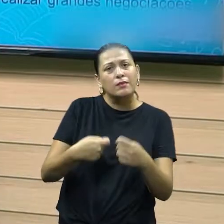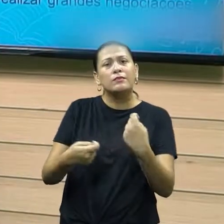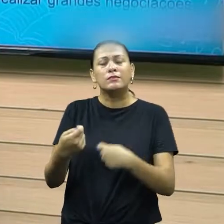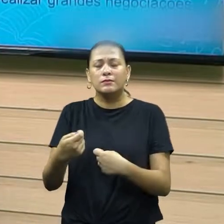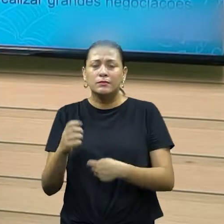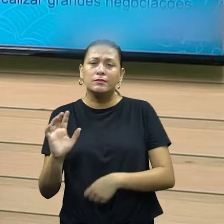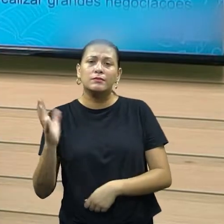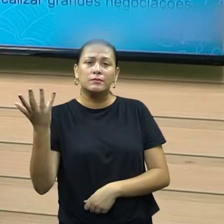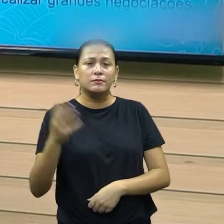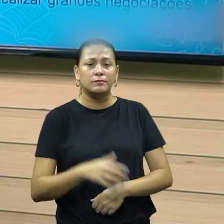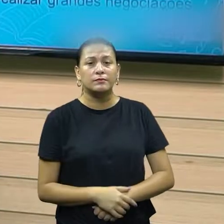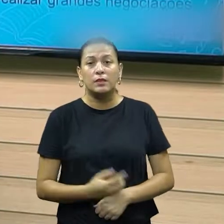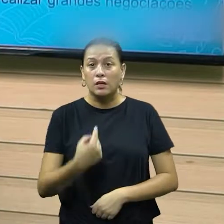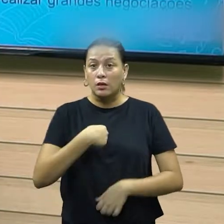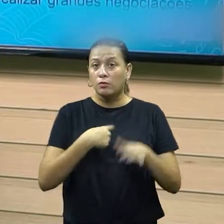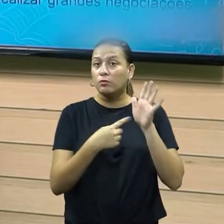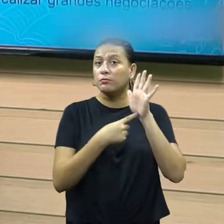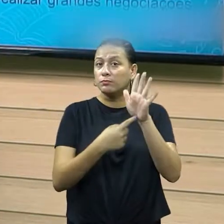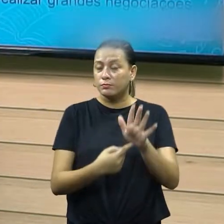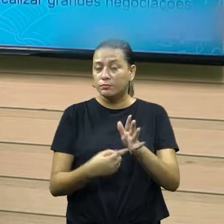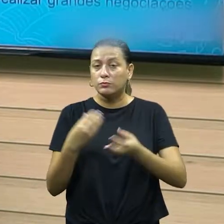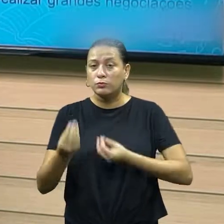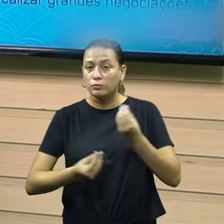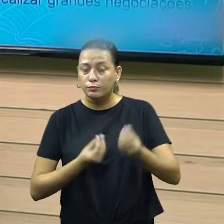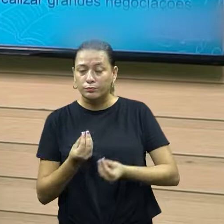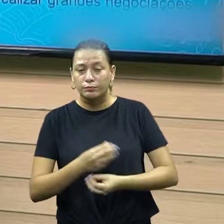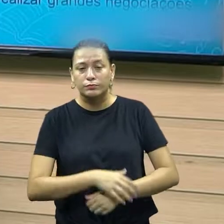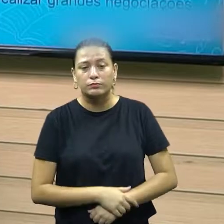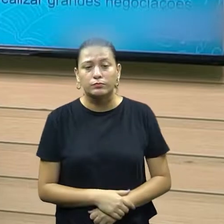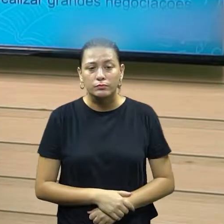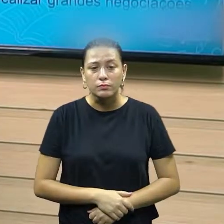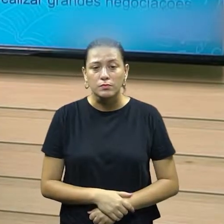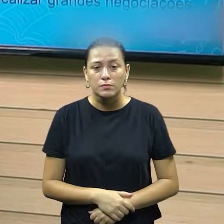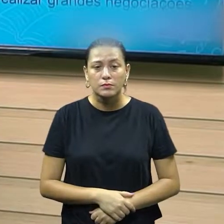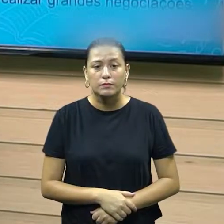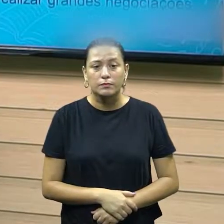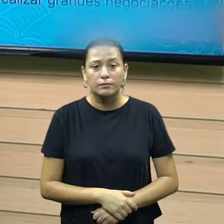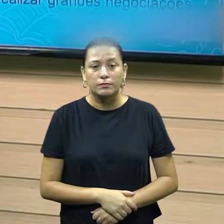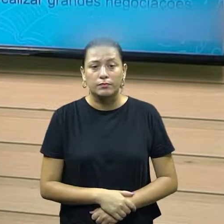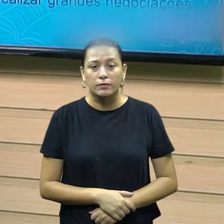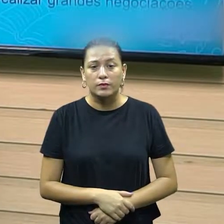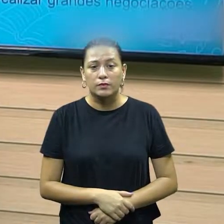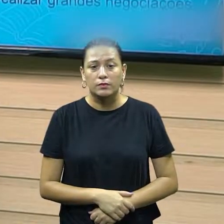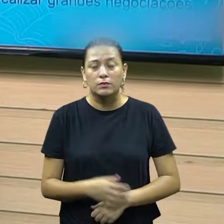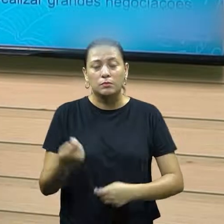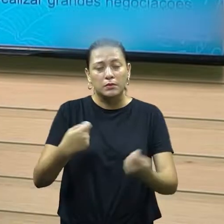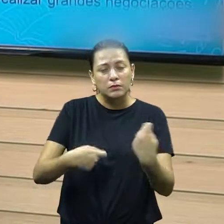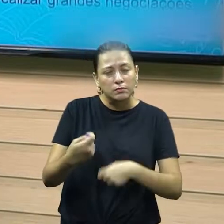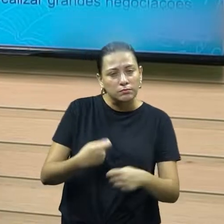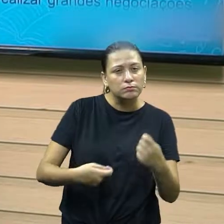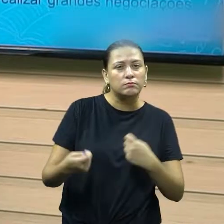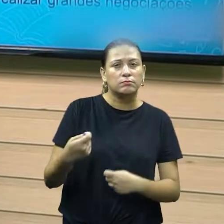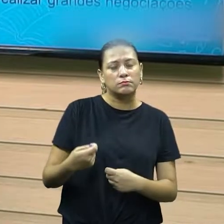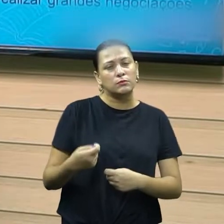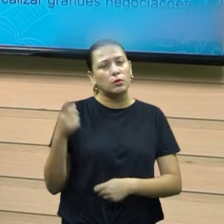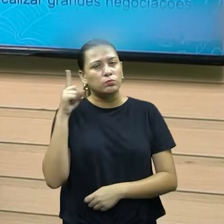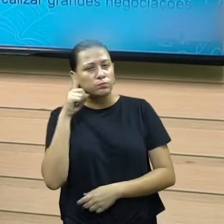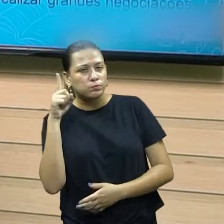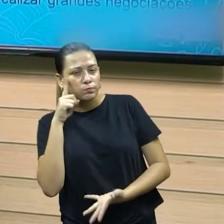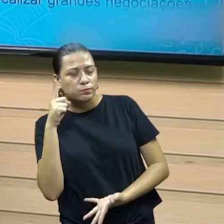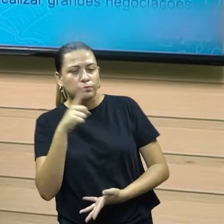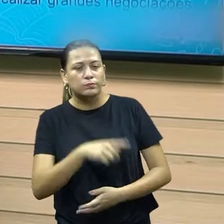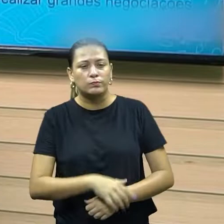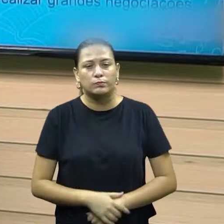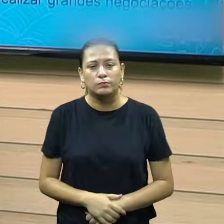Eu estou colocando pra vocês de como a negociação, ela se faz presente, né? Então, a gente, às vezes, está